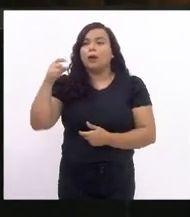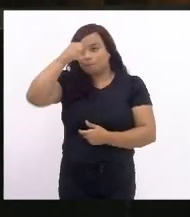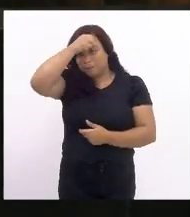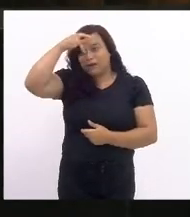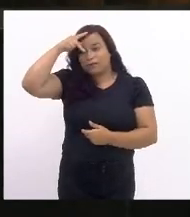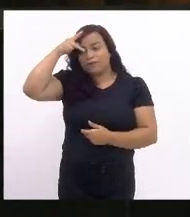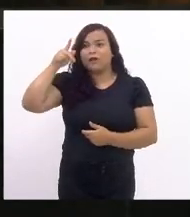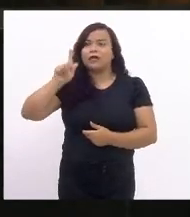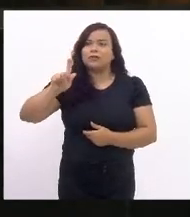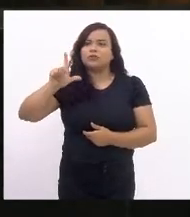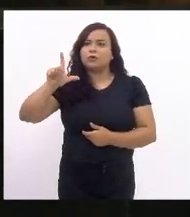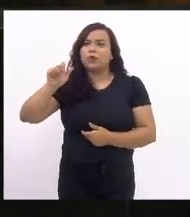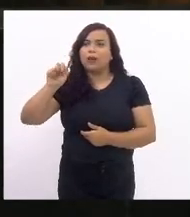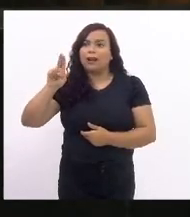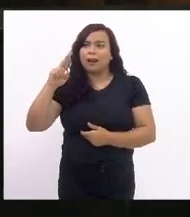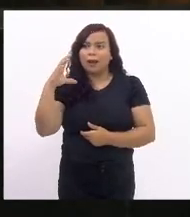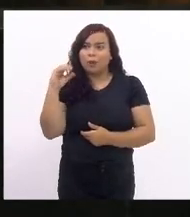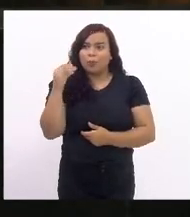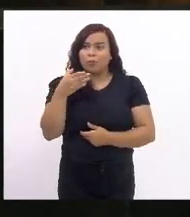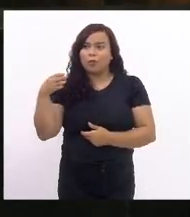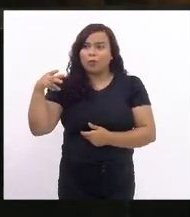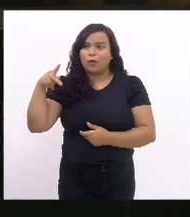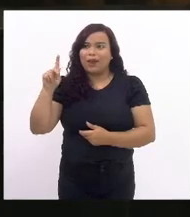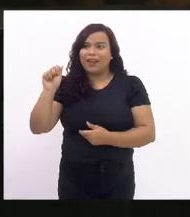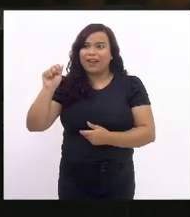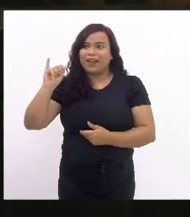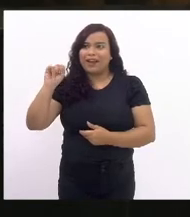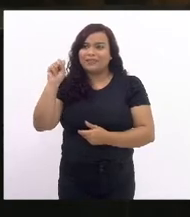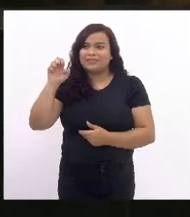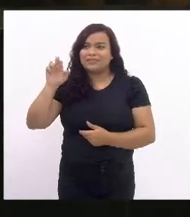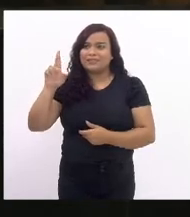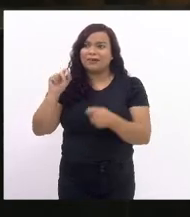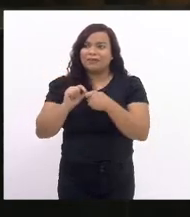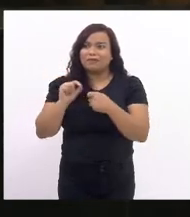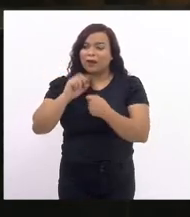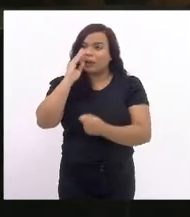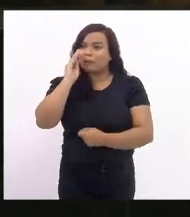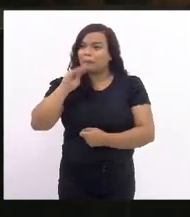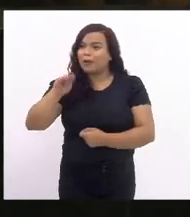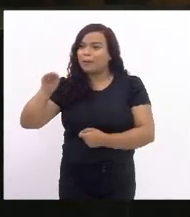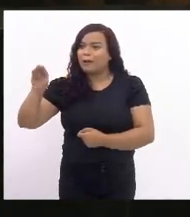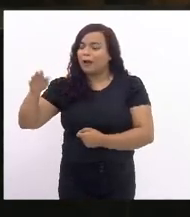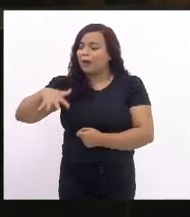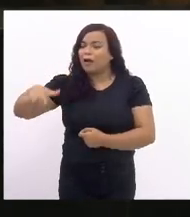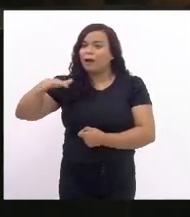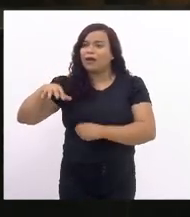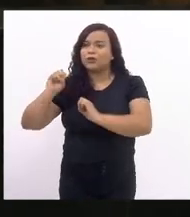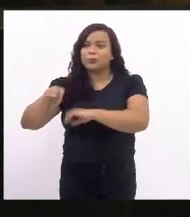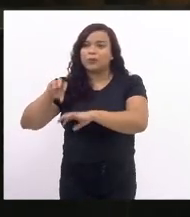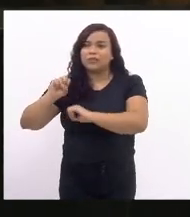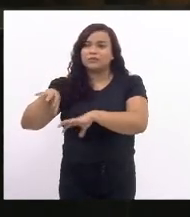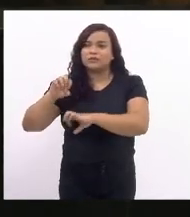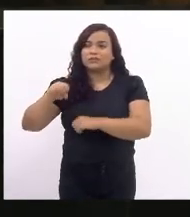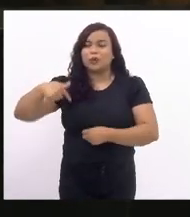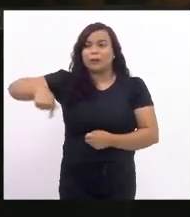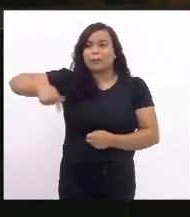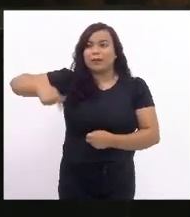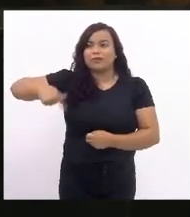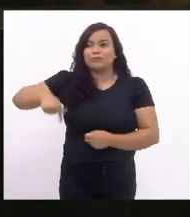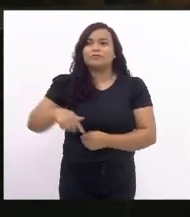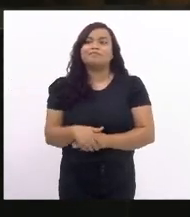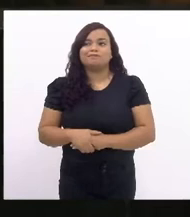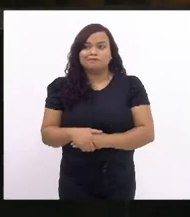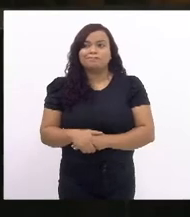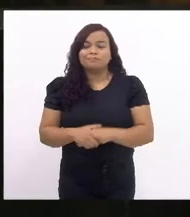feito com tamanho desrespeito à área da educação. Deputada Marta Rocha,